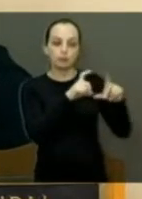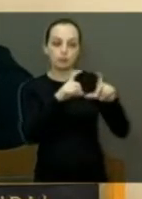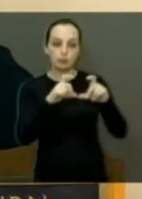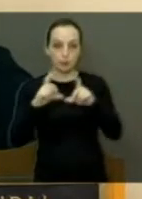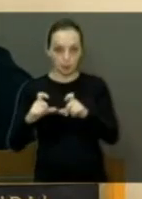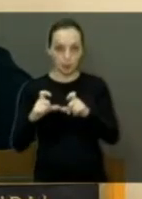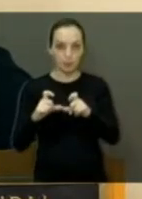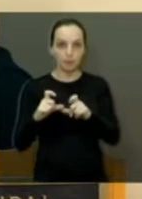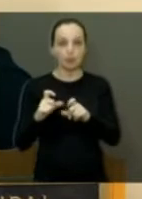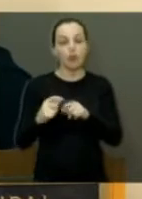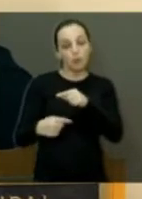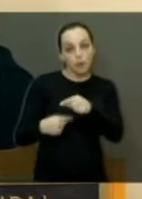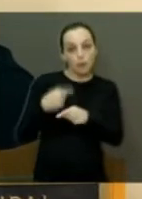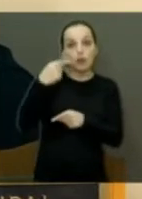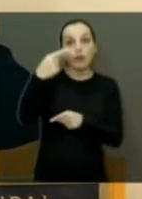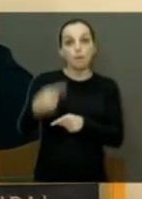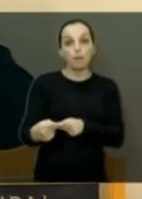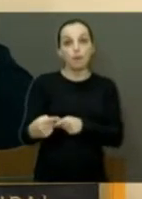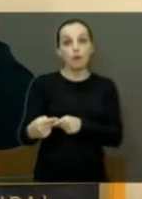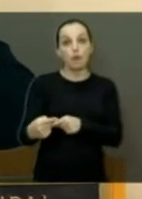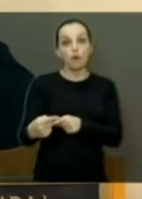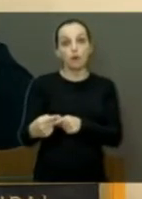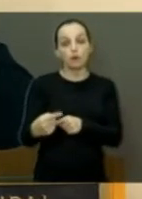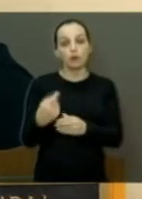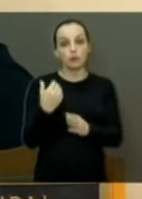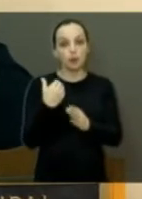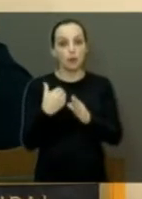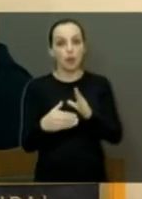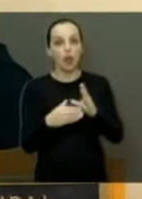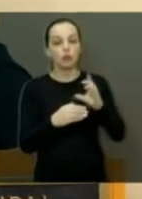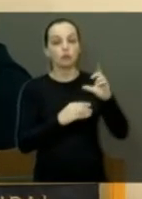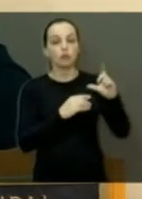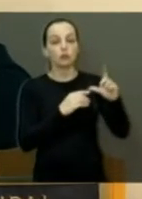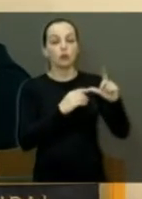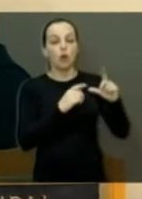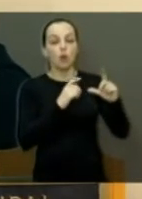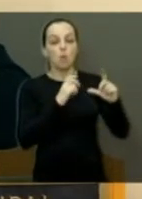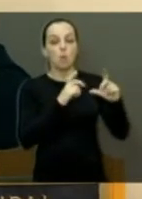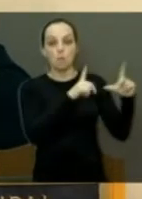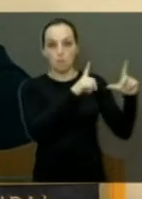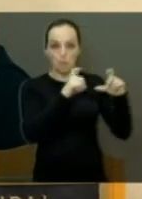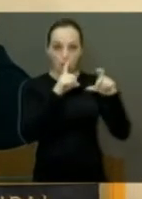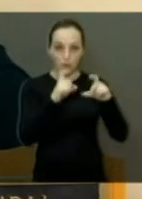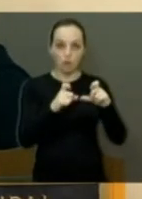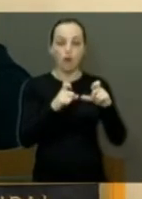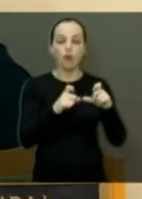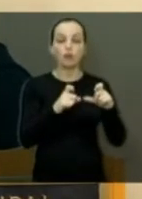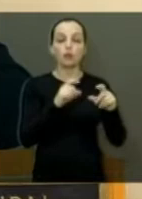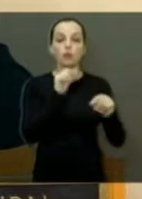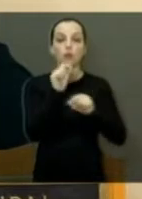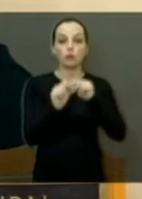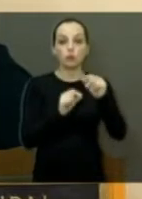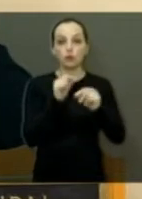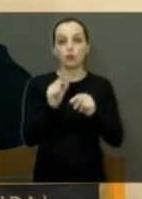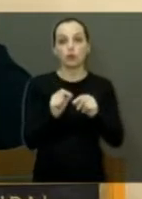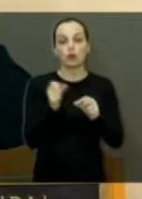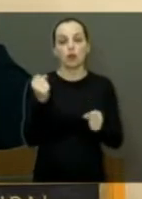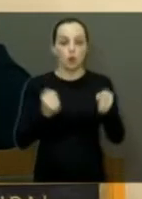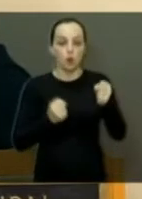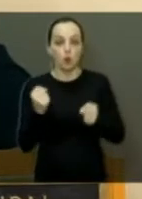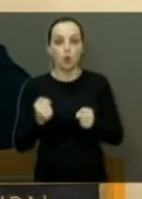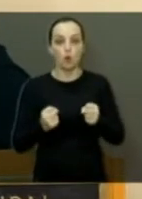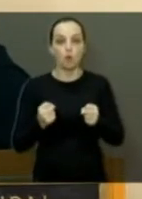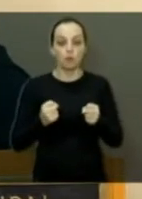momento, mandaram uma foto para ele, para esse condutor que eu citei da Avenida, da Via Expressa aí, com o veículo sobre a